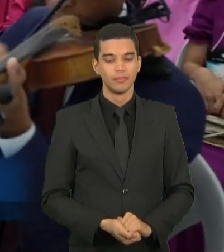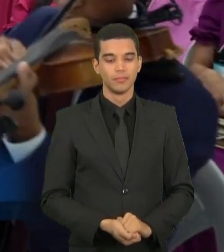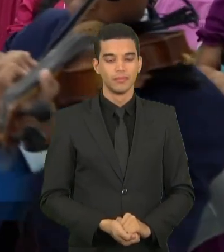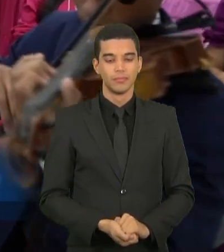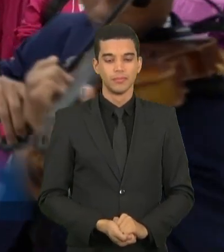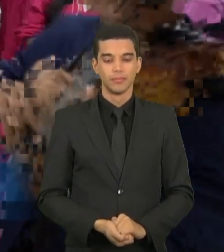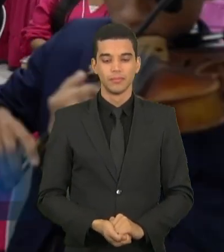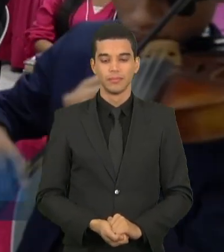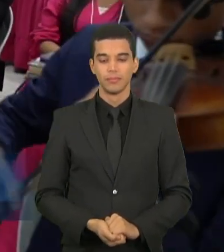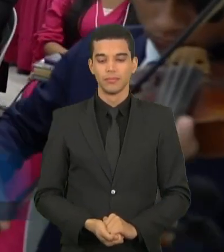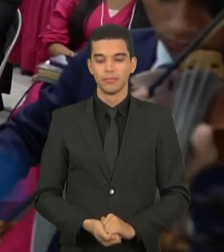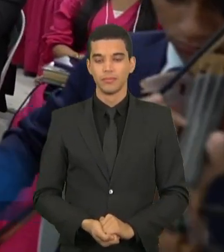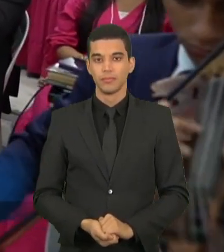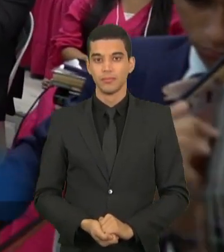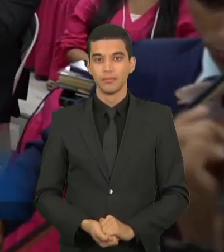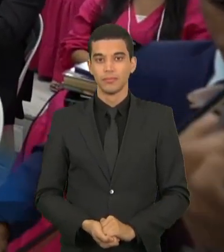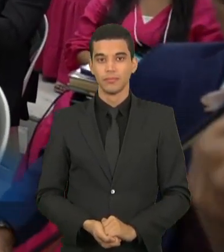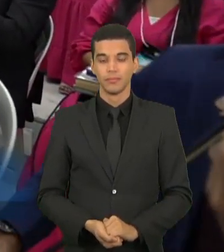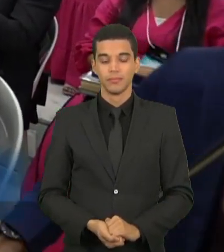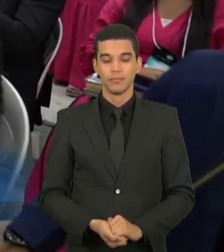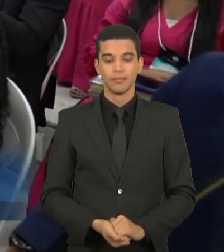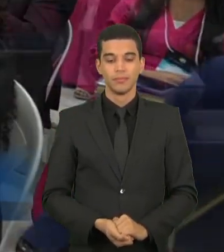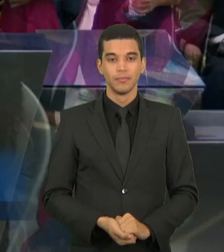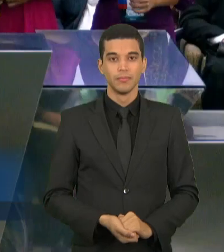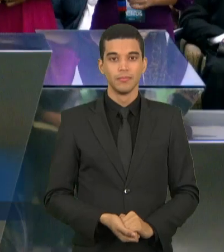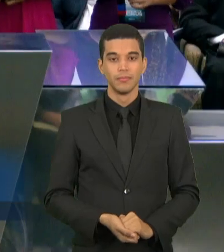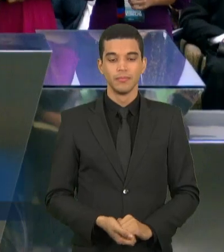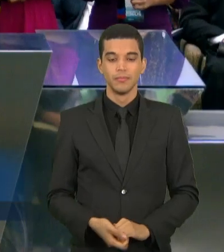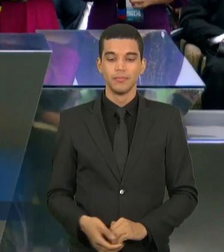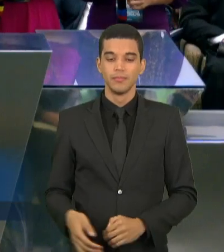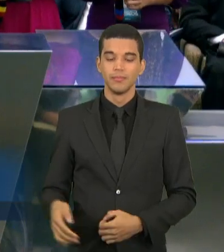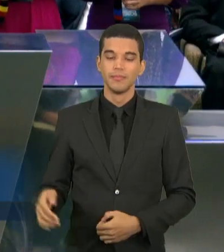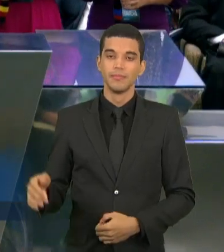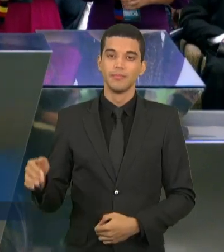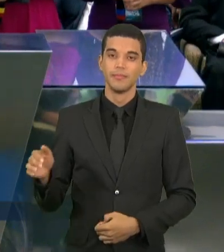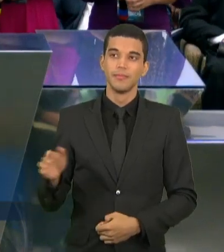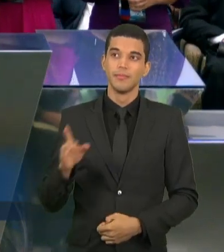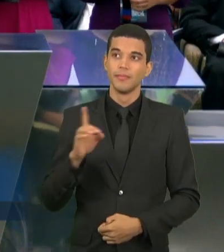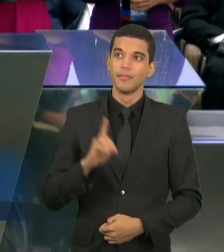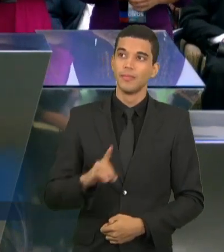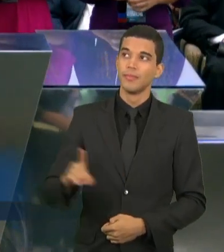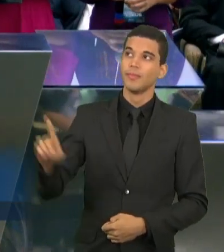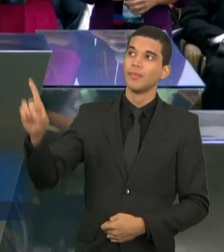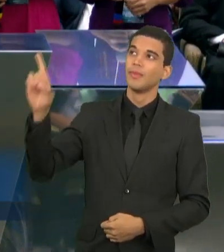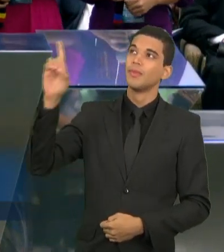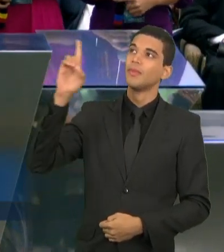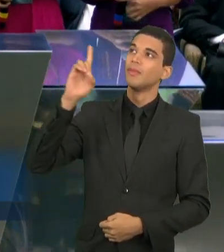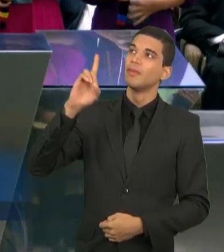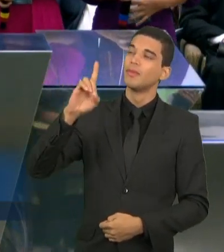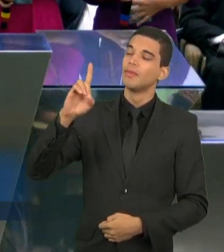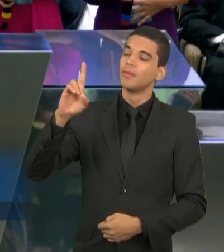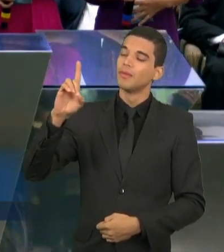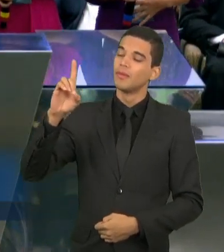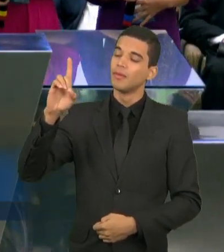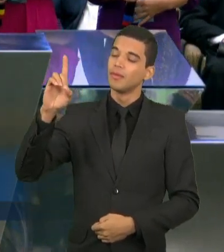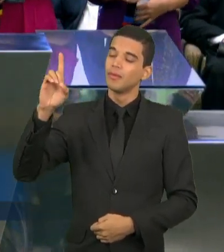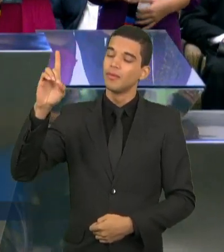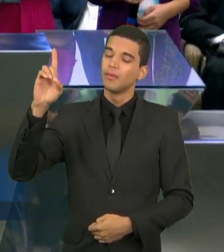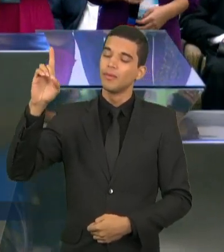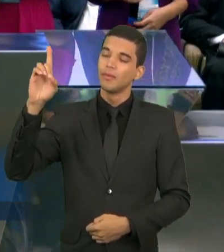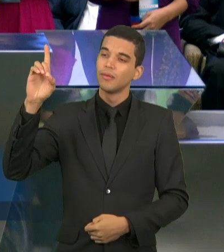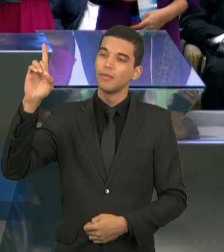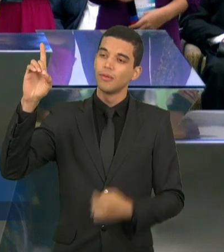Vamos ouvir a igreja, a tua voz. A tua voz, eu posso